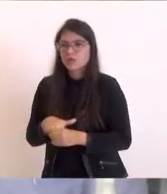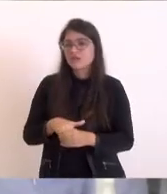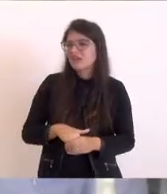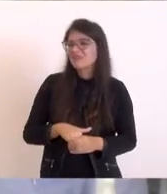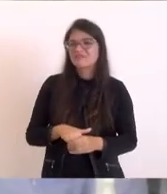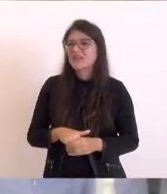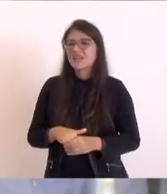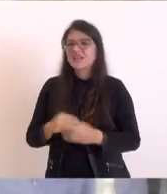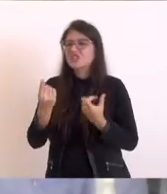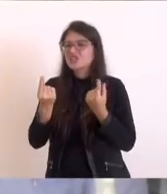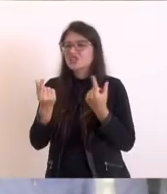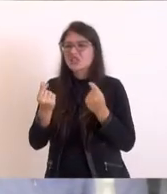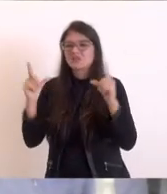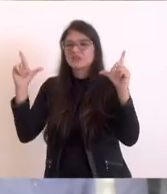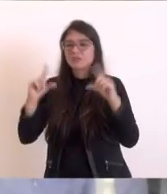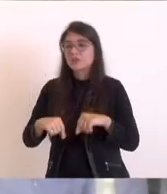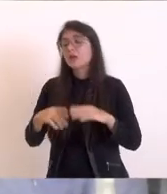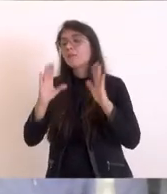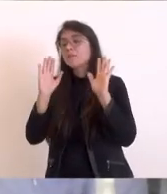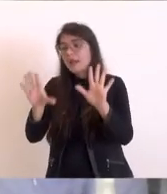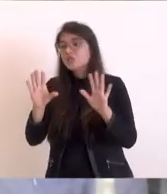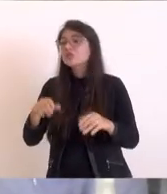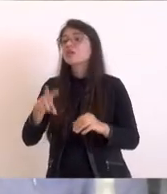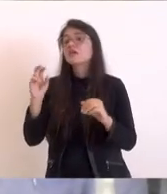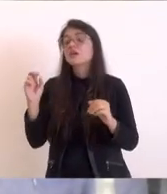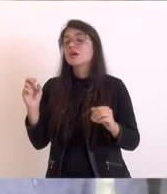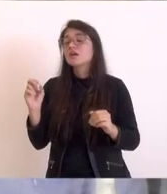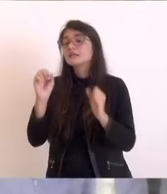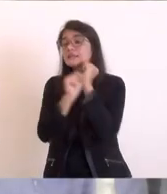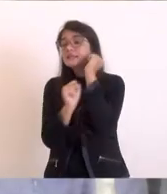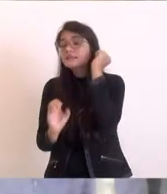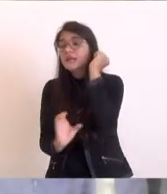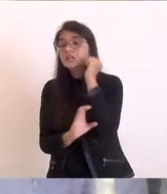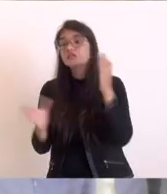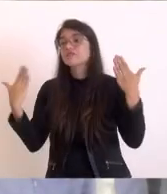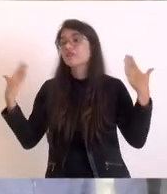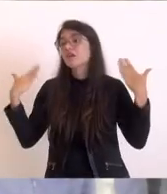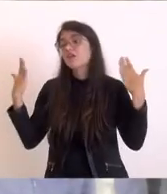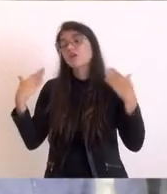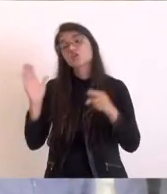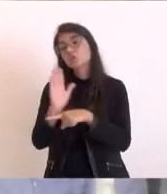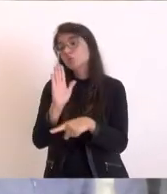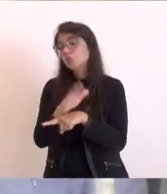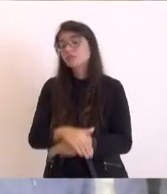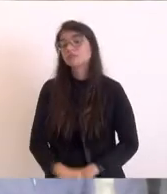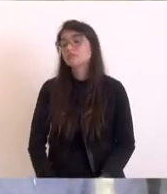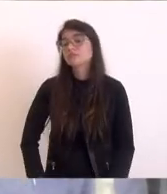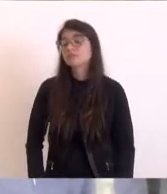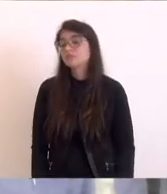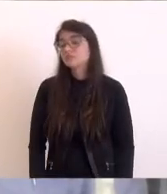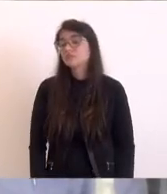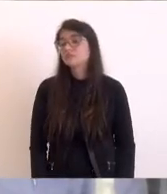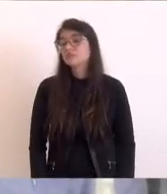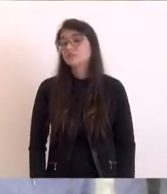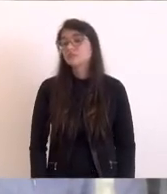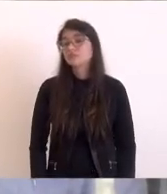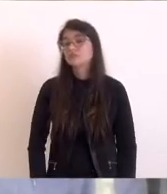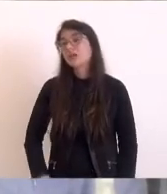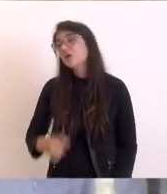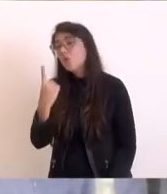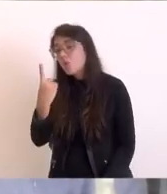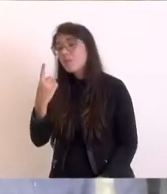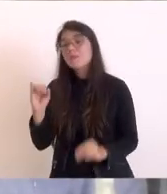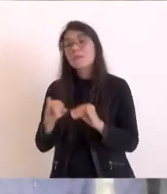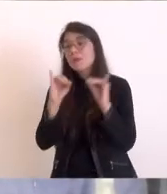todo sem orçamento e foi o melhor verão, porque o SESC e o verão chegou lá e fez a diferença. E uma coisa boba,